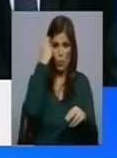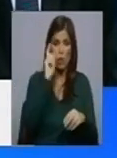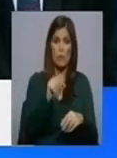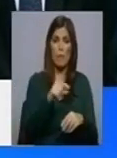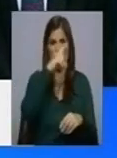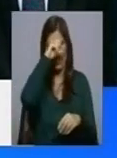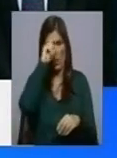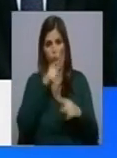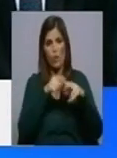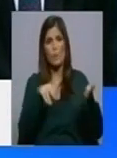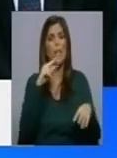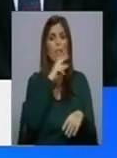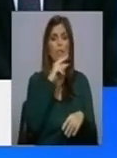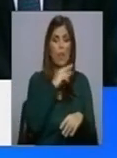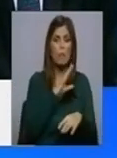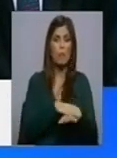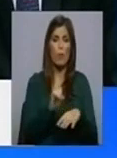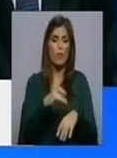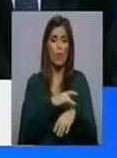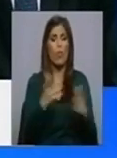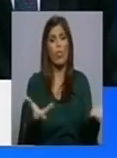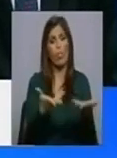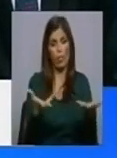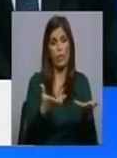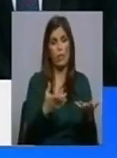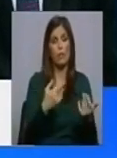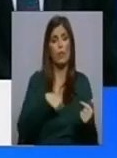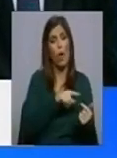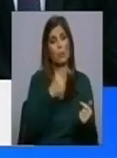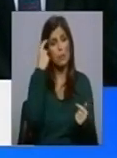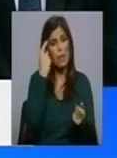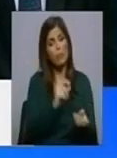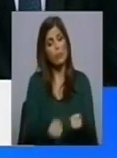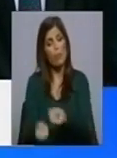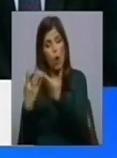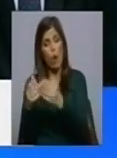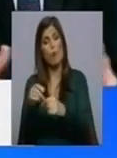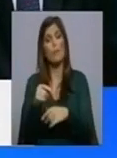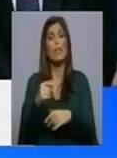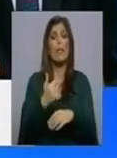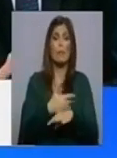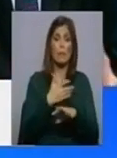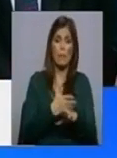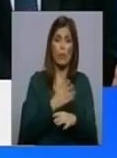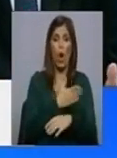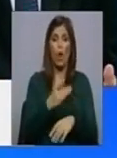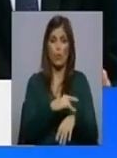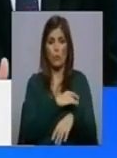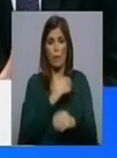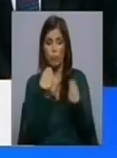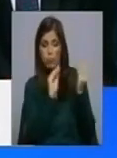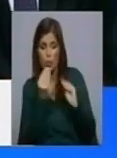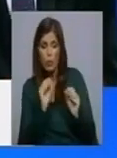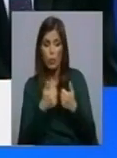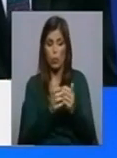António relativamente a doentes menos graves e depois tivemos a secção regional da Ordem dos Médicos a montar isto com todas as condições.